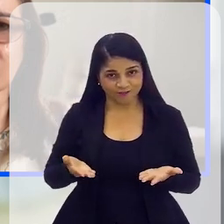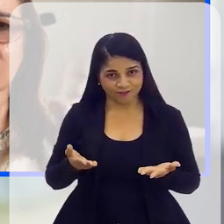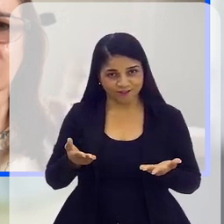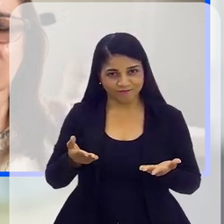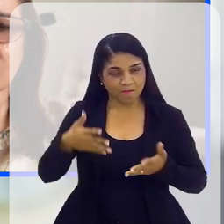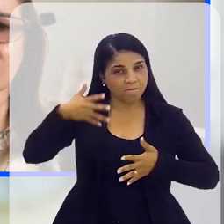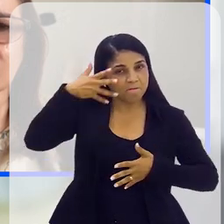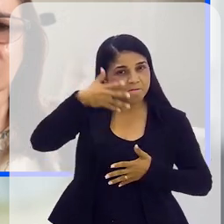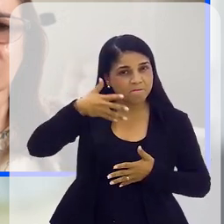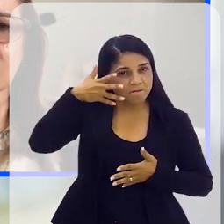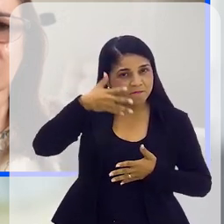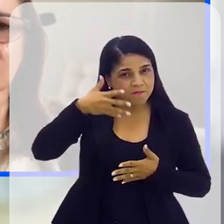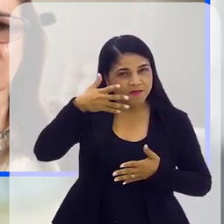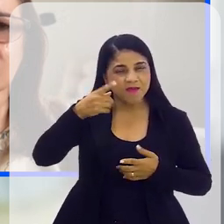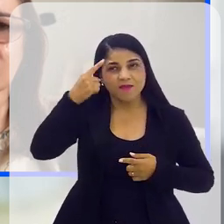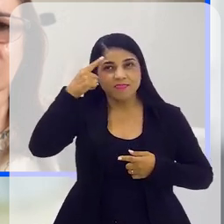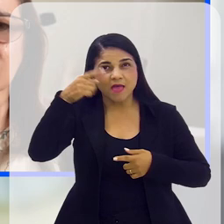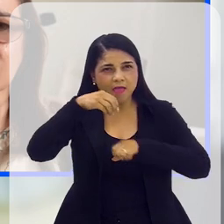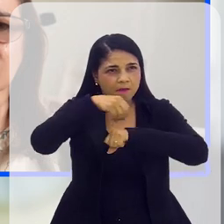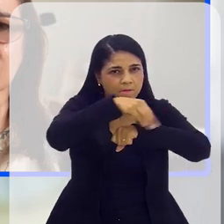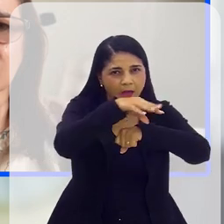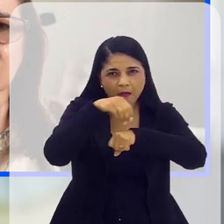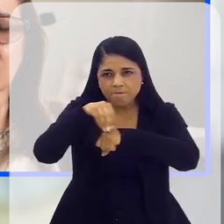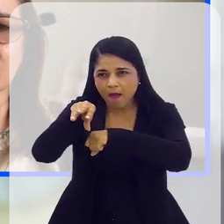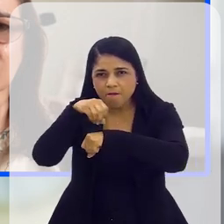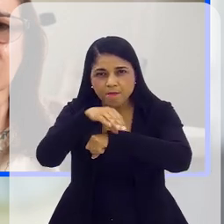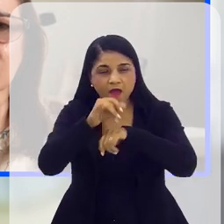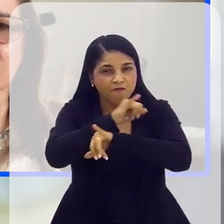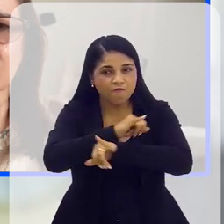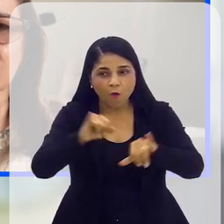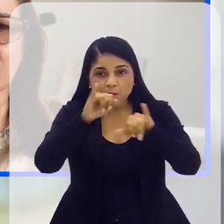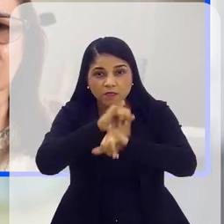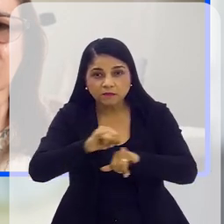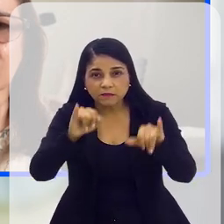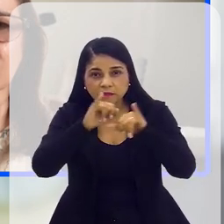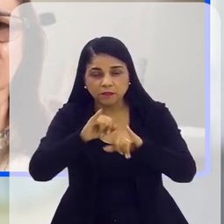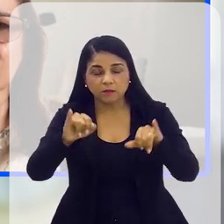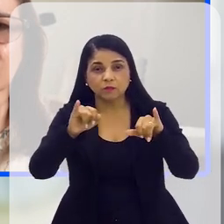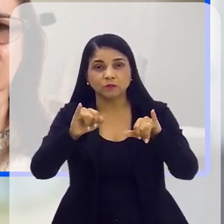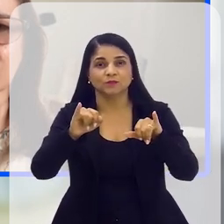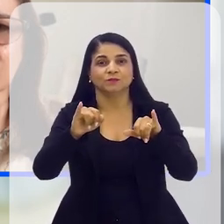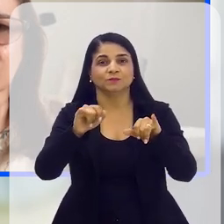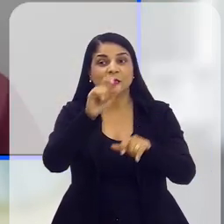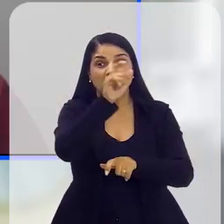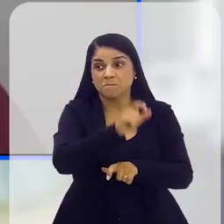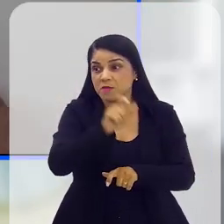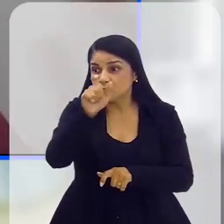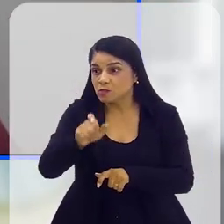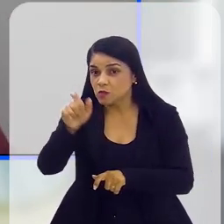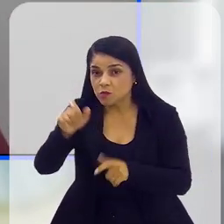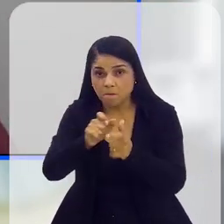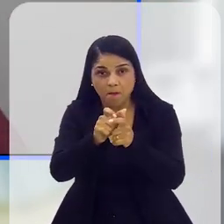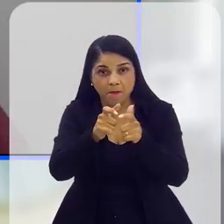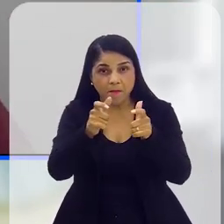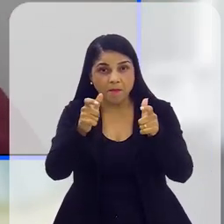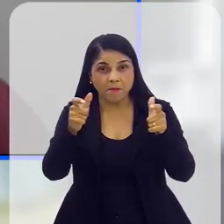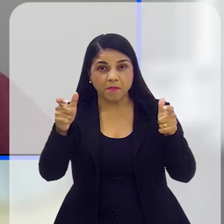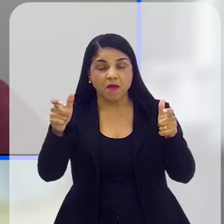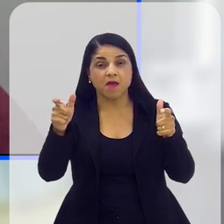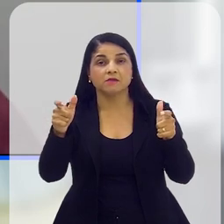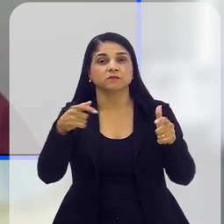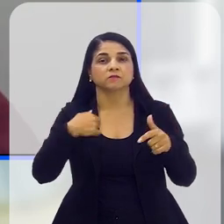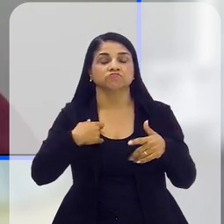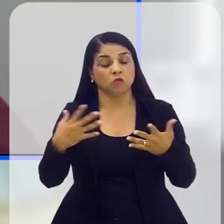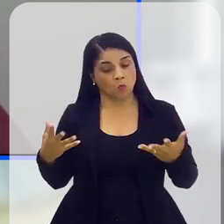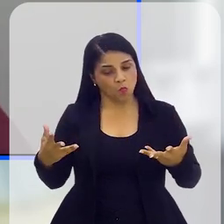transmitindo ideias, informações para um número muito grande de pessoas. E aí cabe, sim, a gente